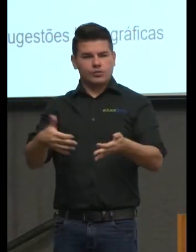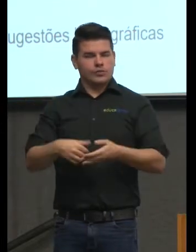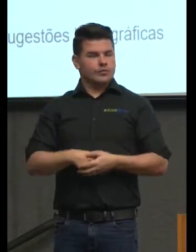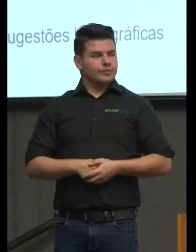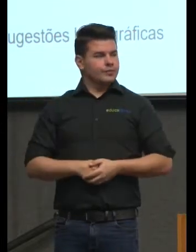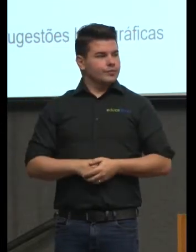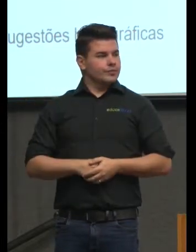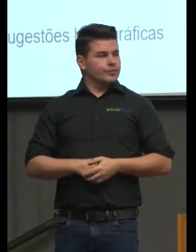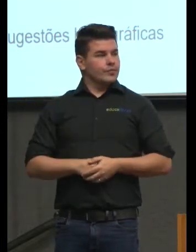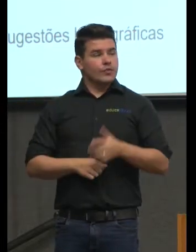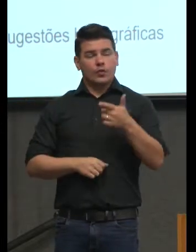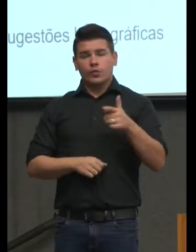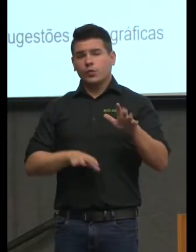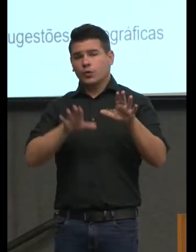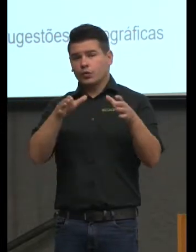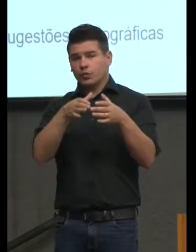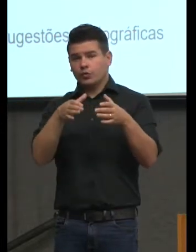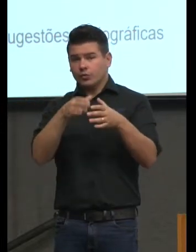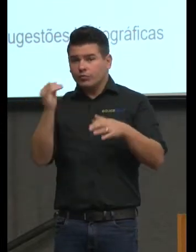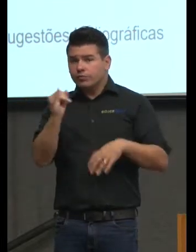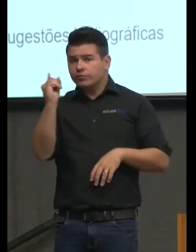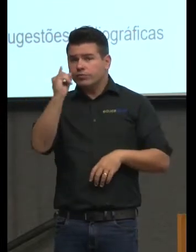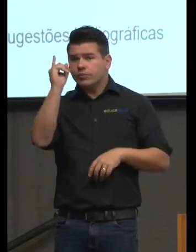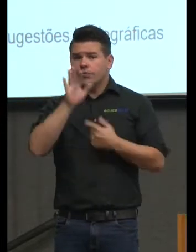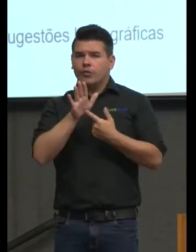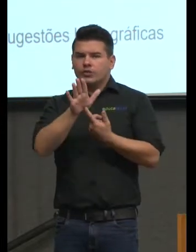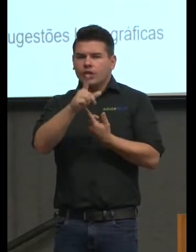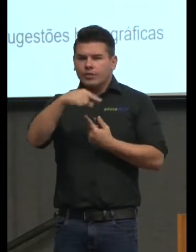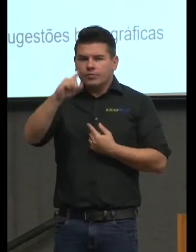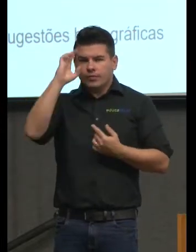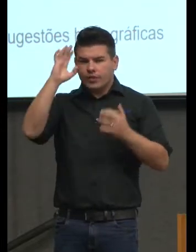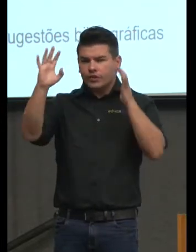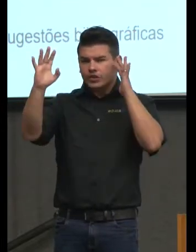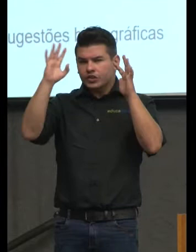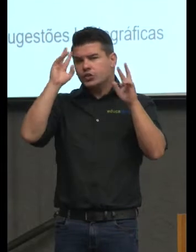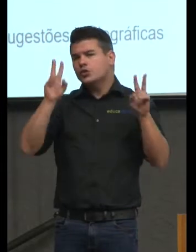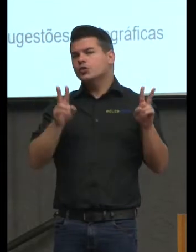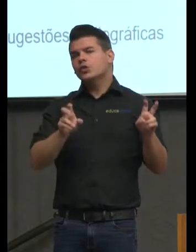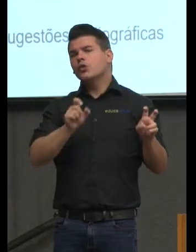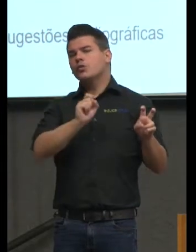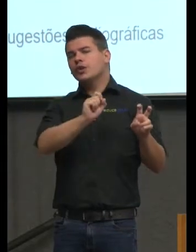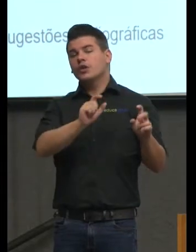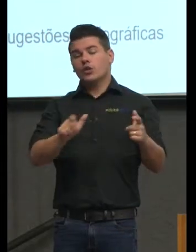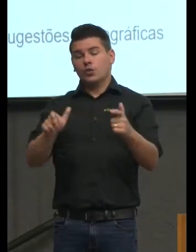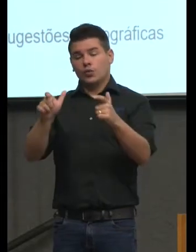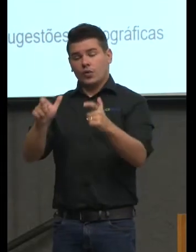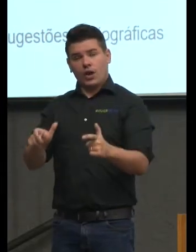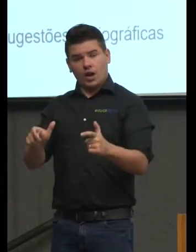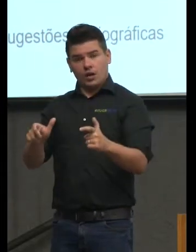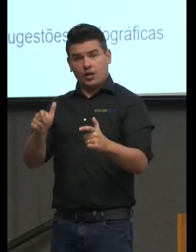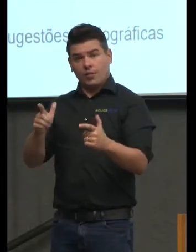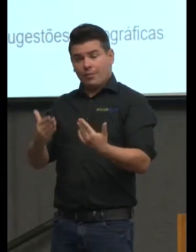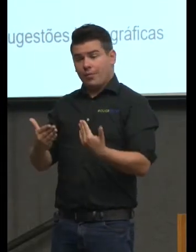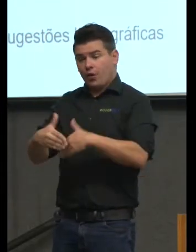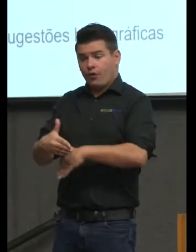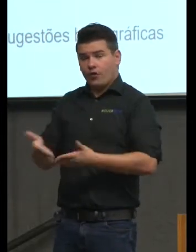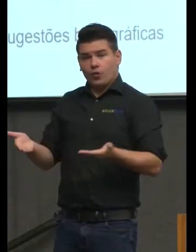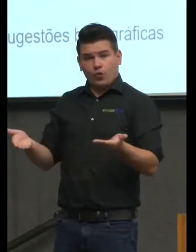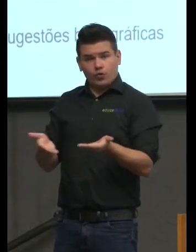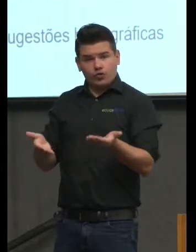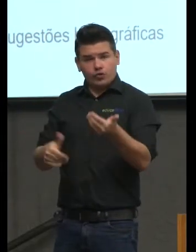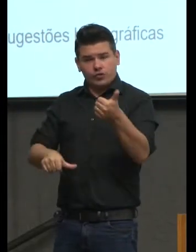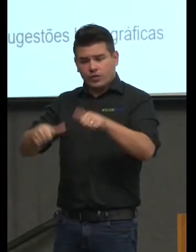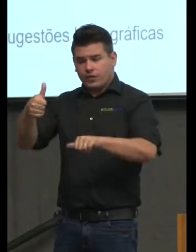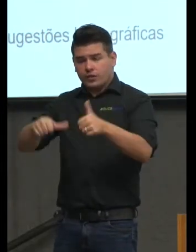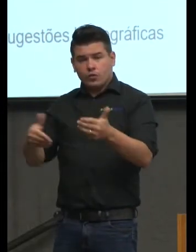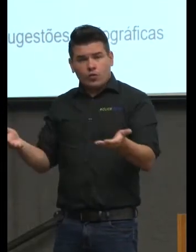um outro ponto que eu gostaria de refletir com os colegas é sobre o lugar da avaliação hoje no mundo atual